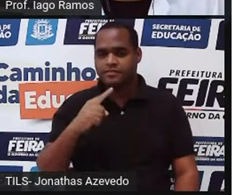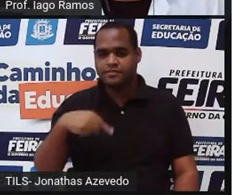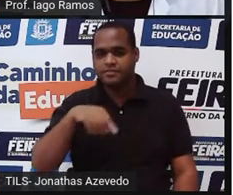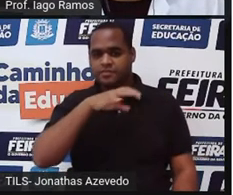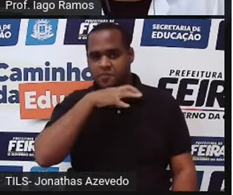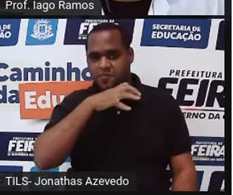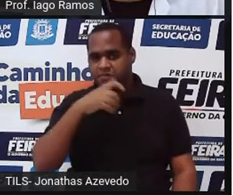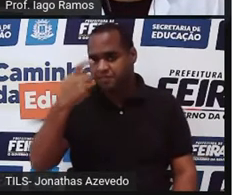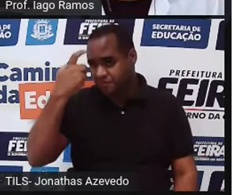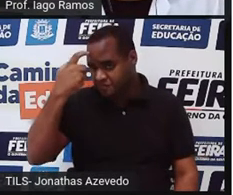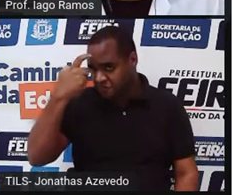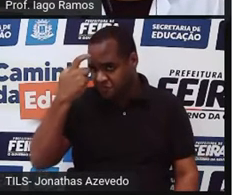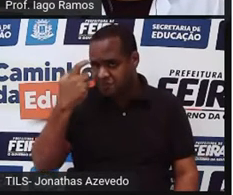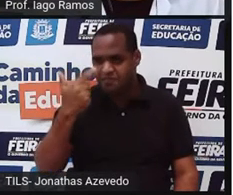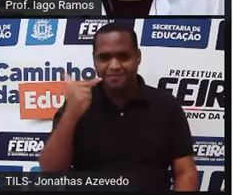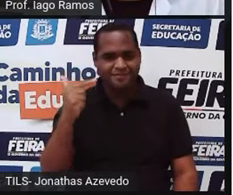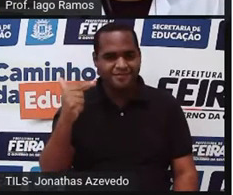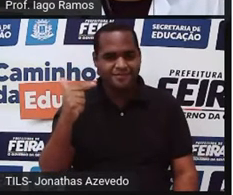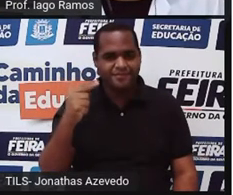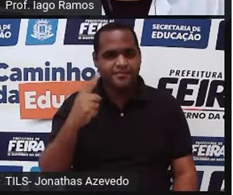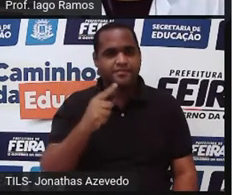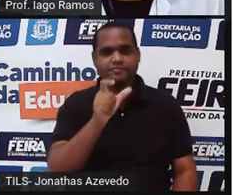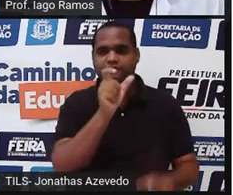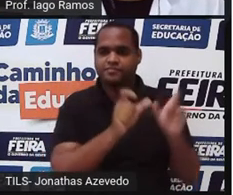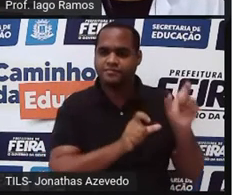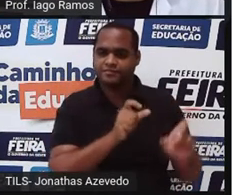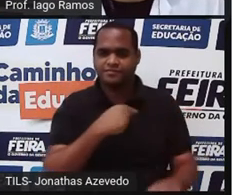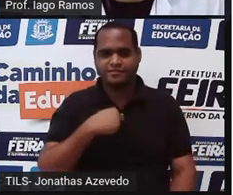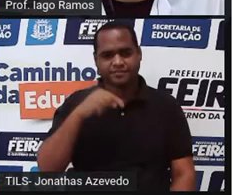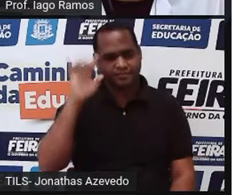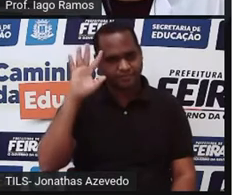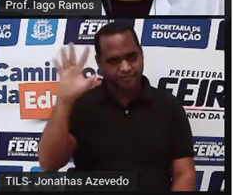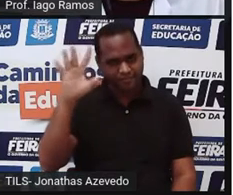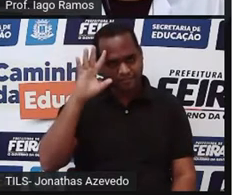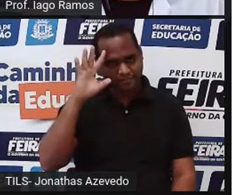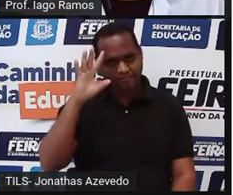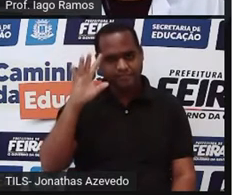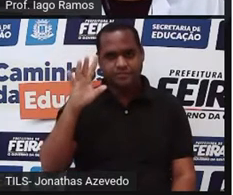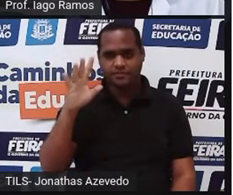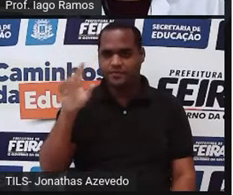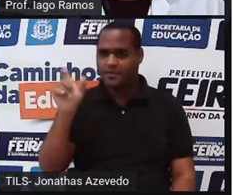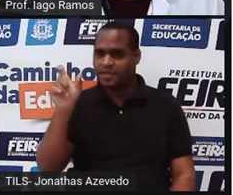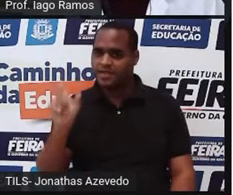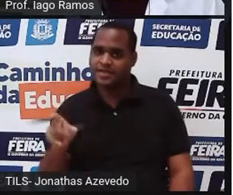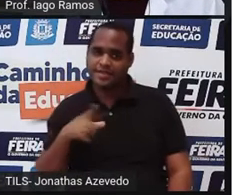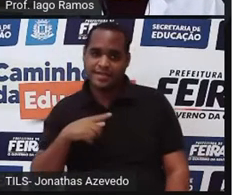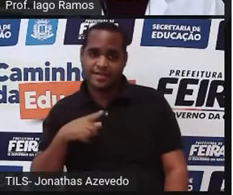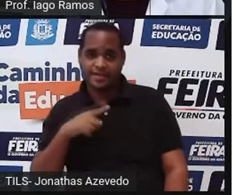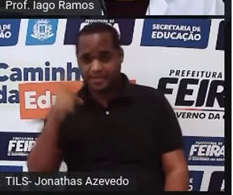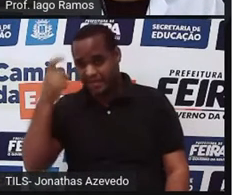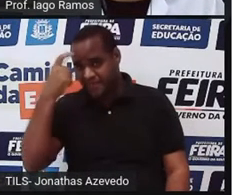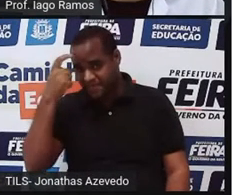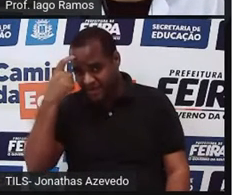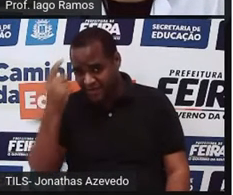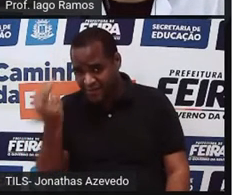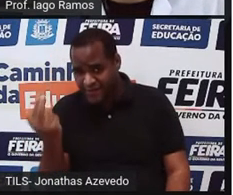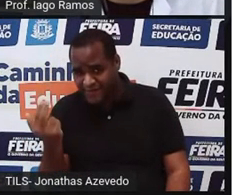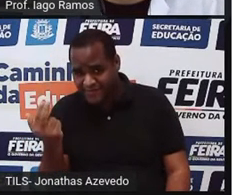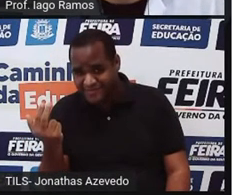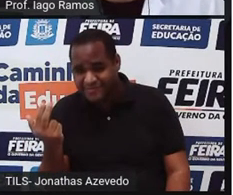irracionais. Então, o ser humano é racional porque pensa. Então, os números racionais são aqueles que pensam?